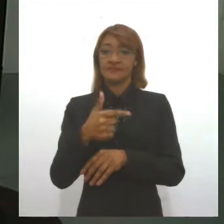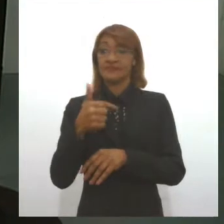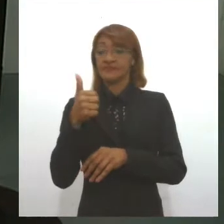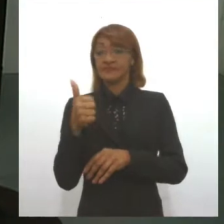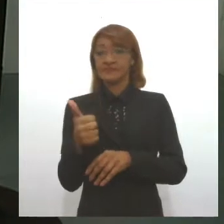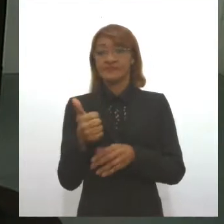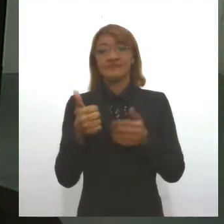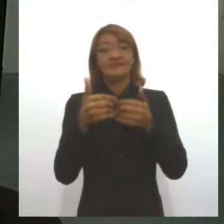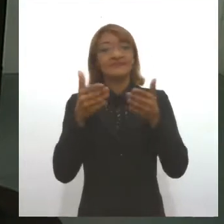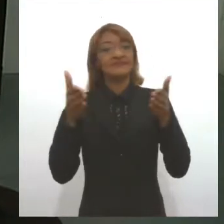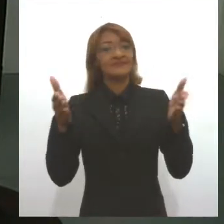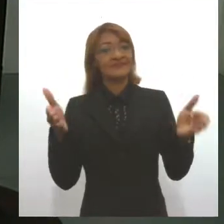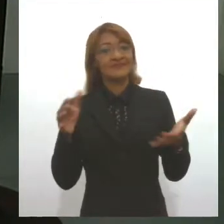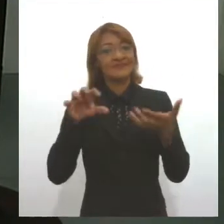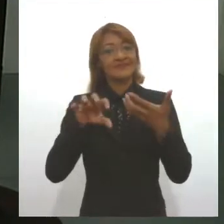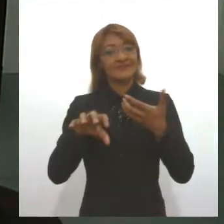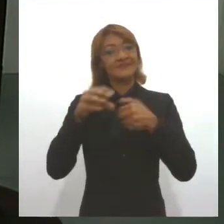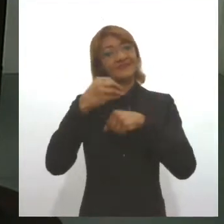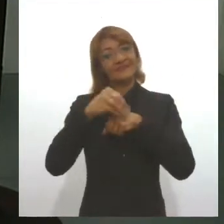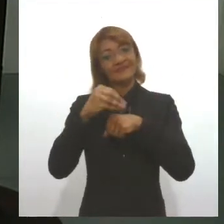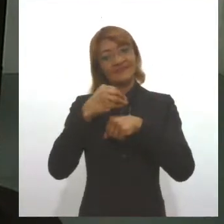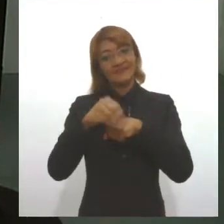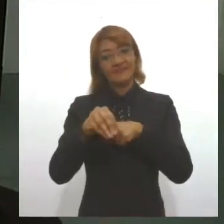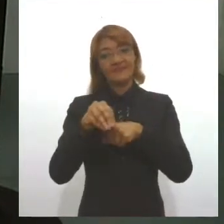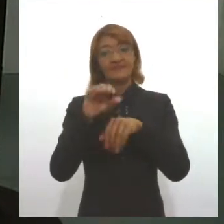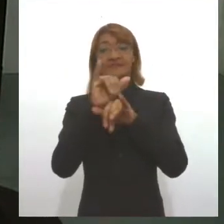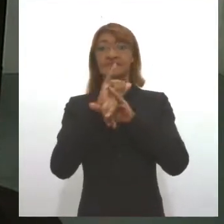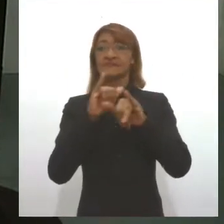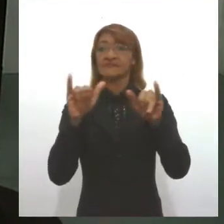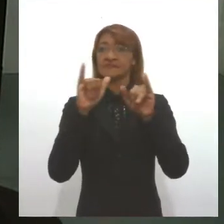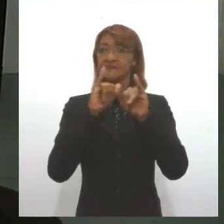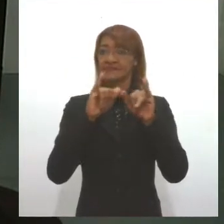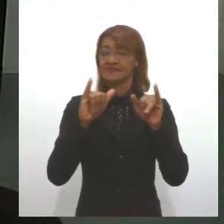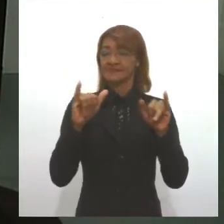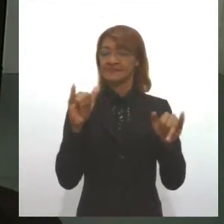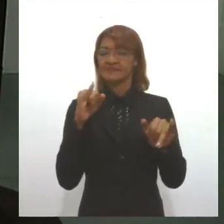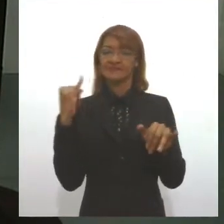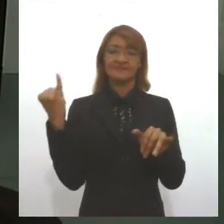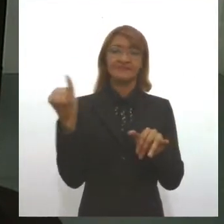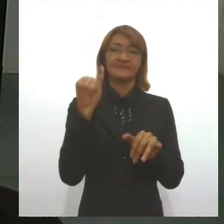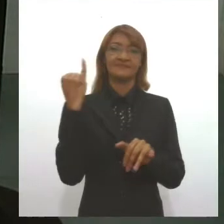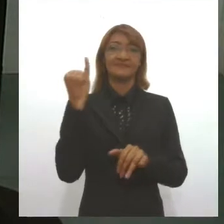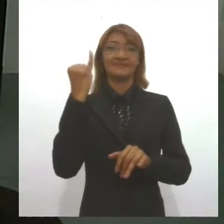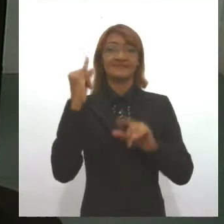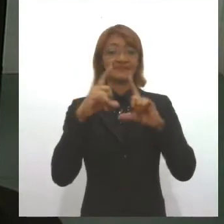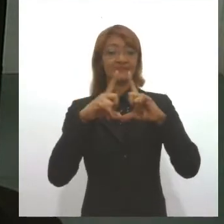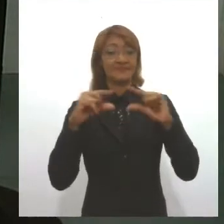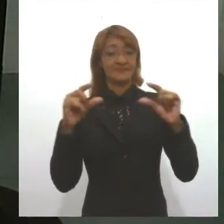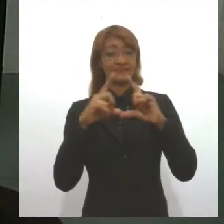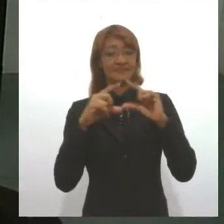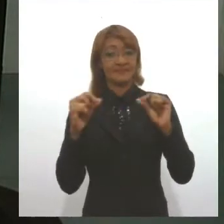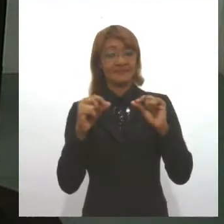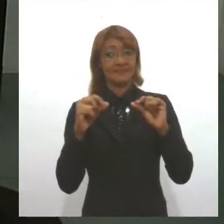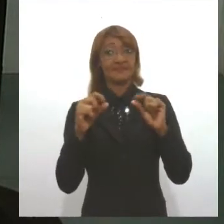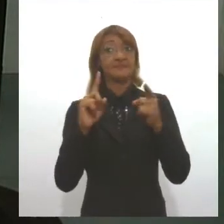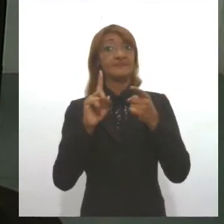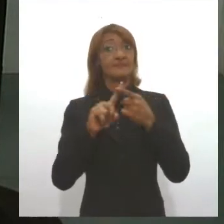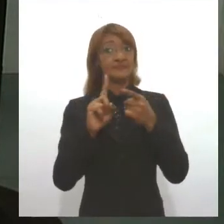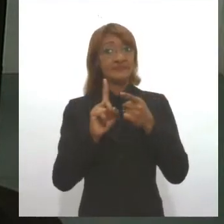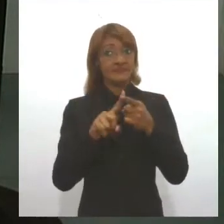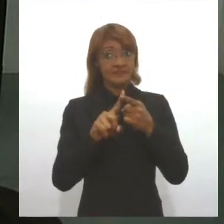Estamos no ar com o Congresso em pauta, trazendo os assuntos mais relevantes que movimentam Brasília e repercutem